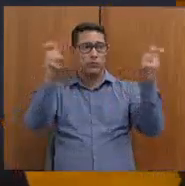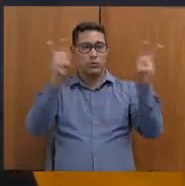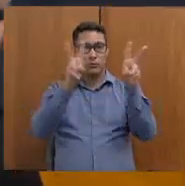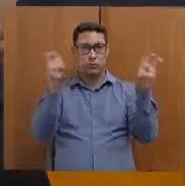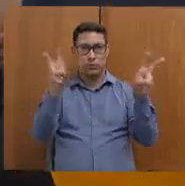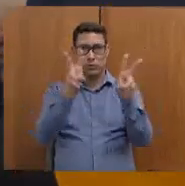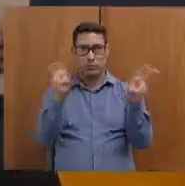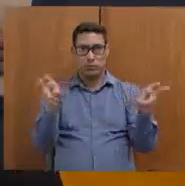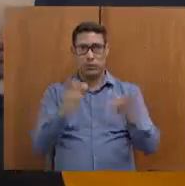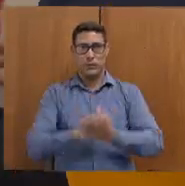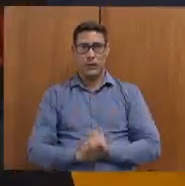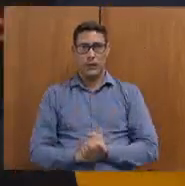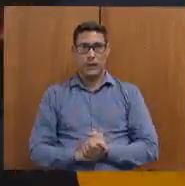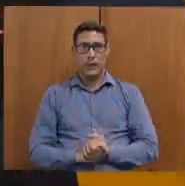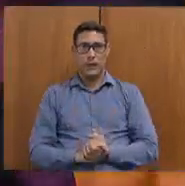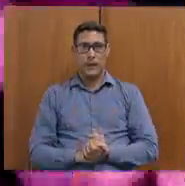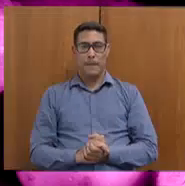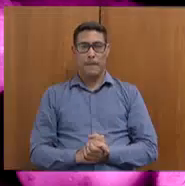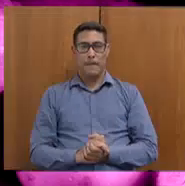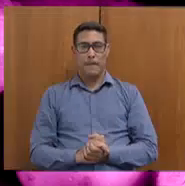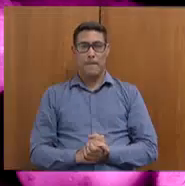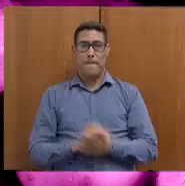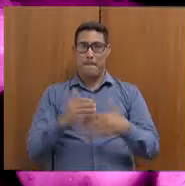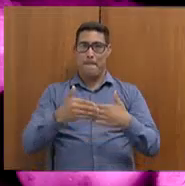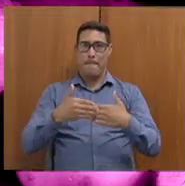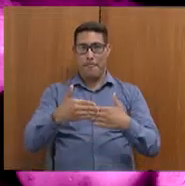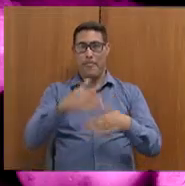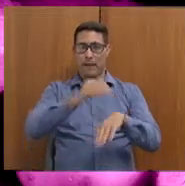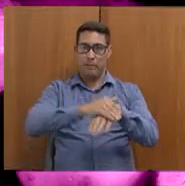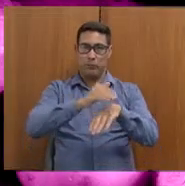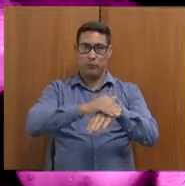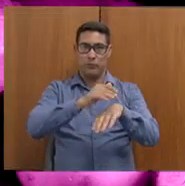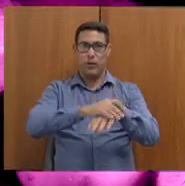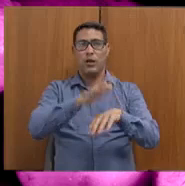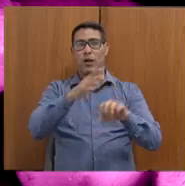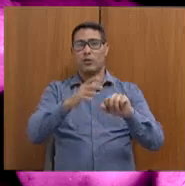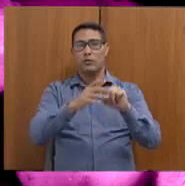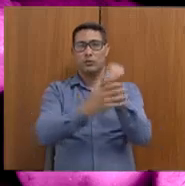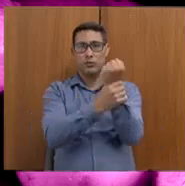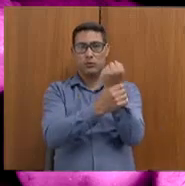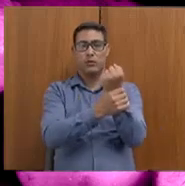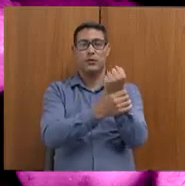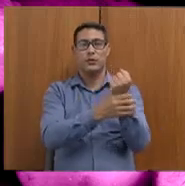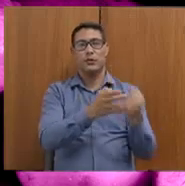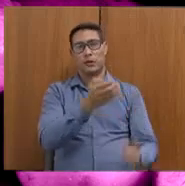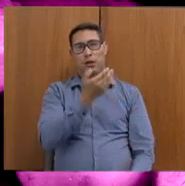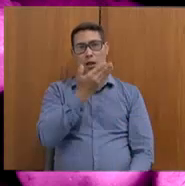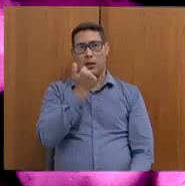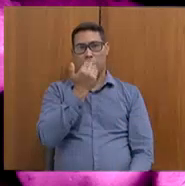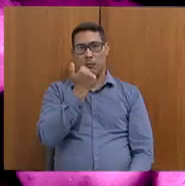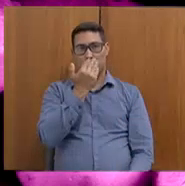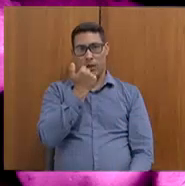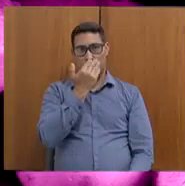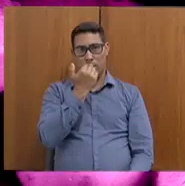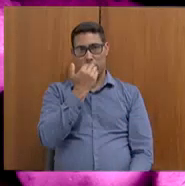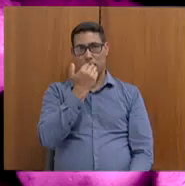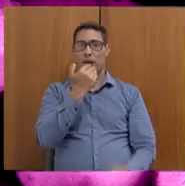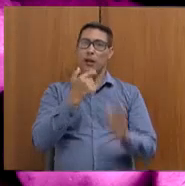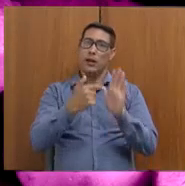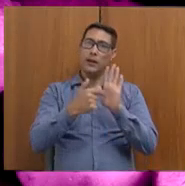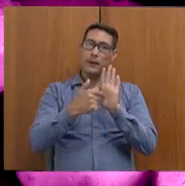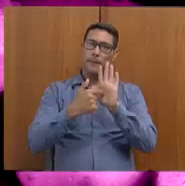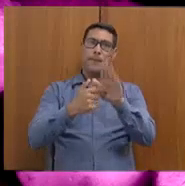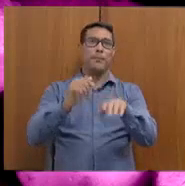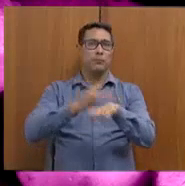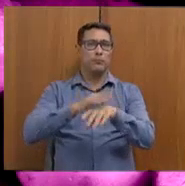Eu gostaria de começar pela segurança alimentar e dando um destaque para uma das políticas